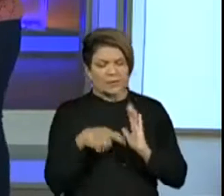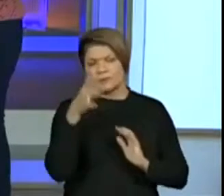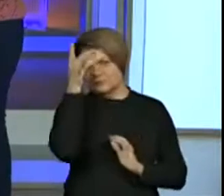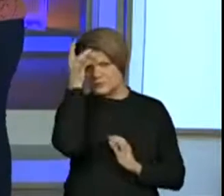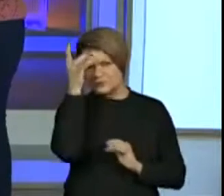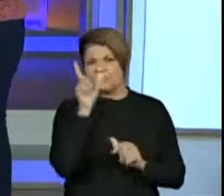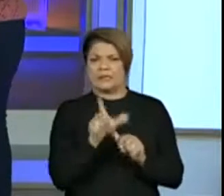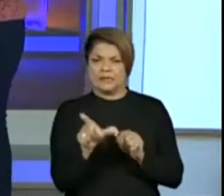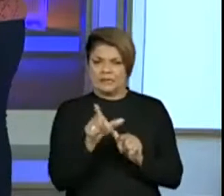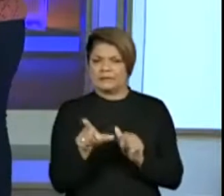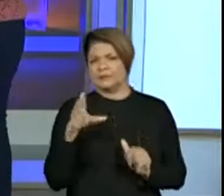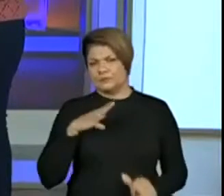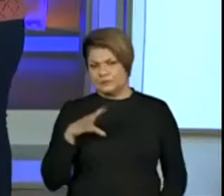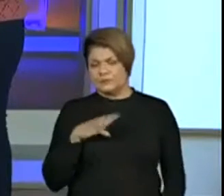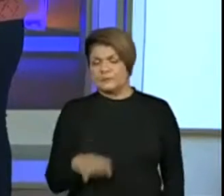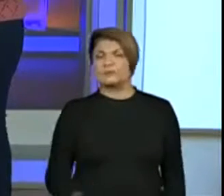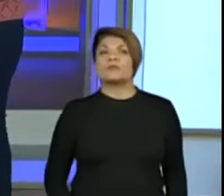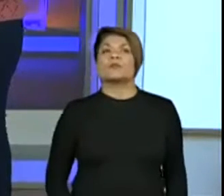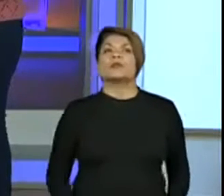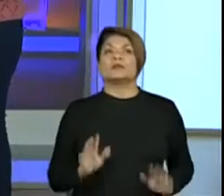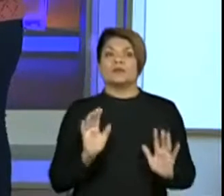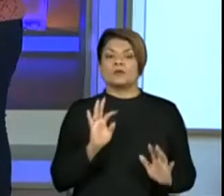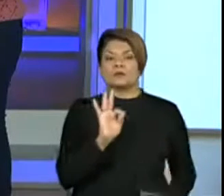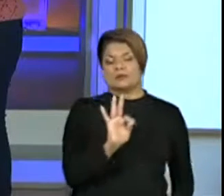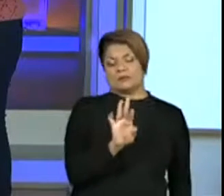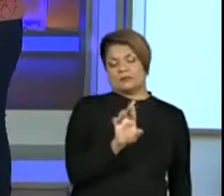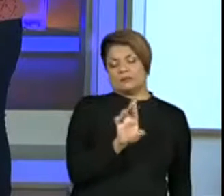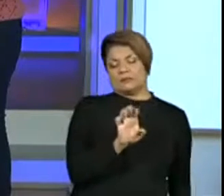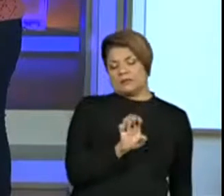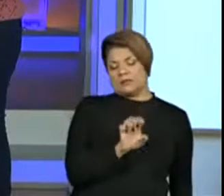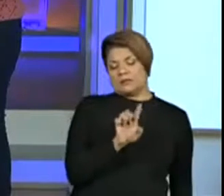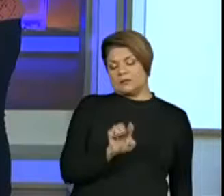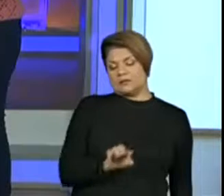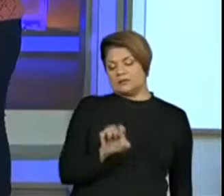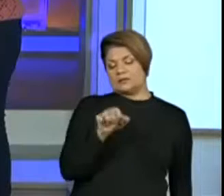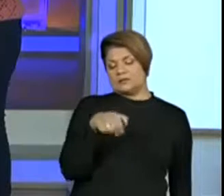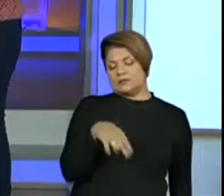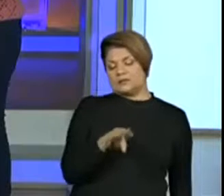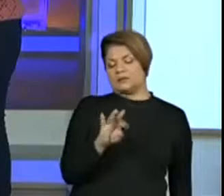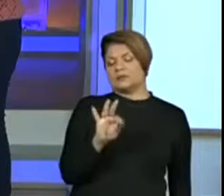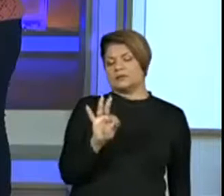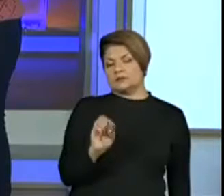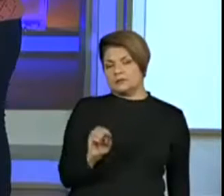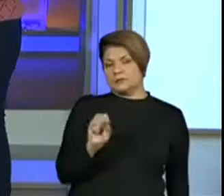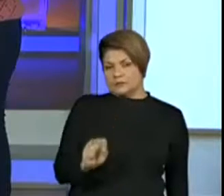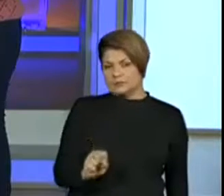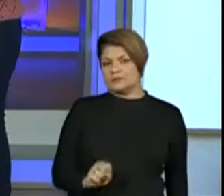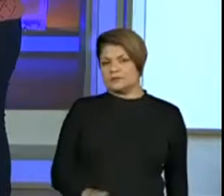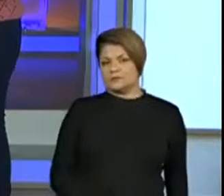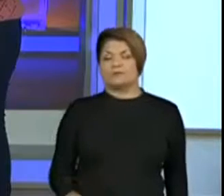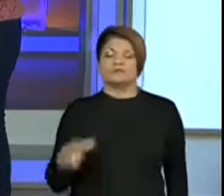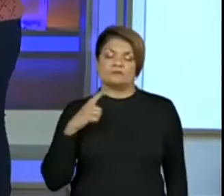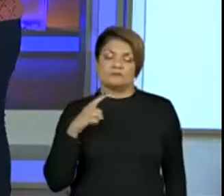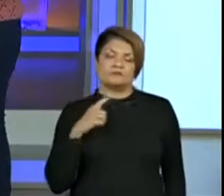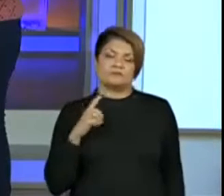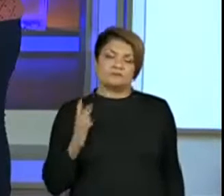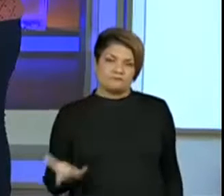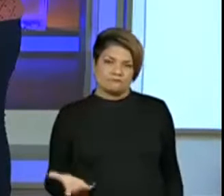formar esse número. Olha, 300. Eu sei que quando eu tenho 100, é uma centena. Se eu tenho